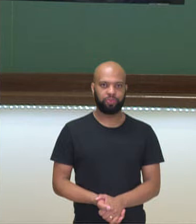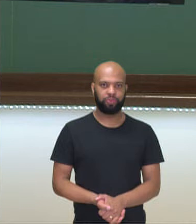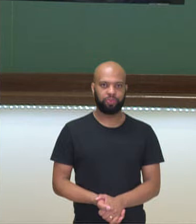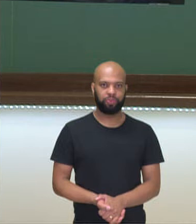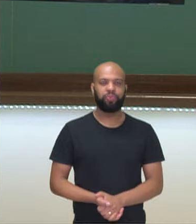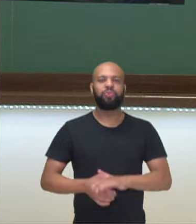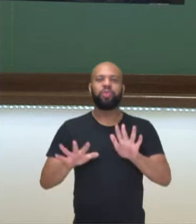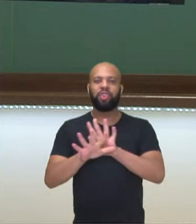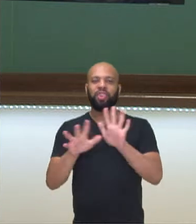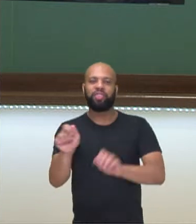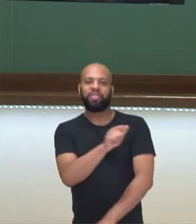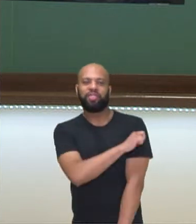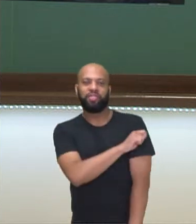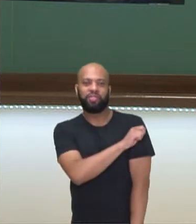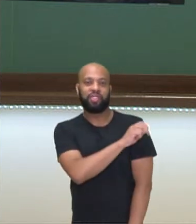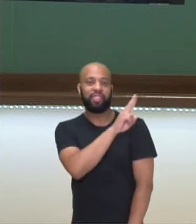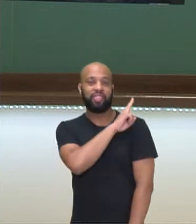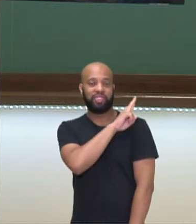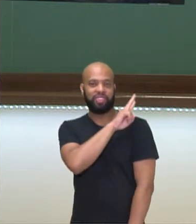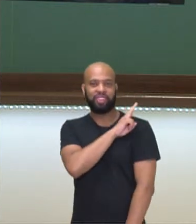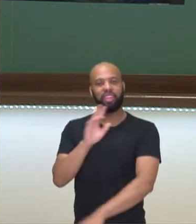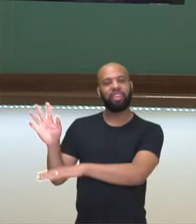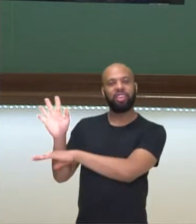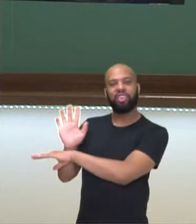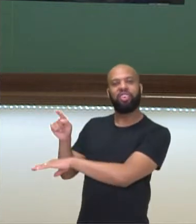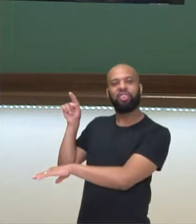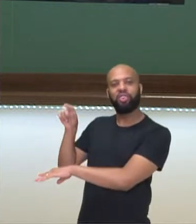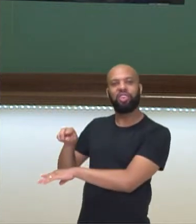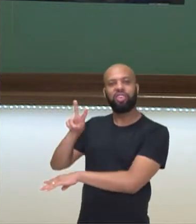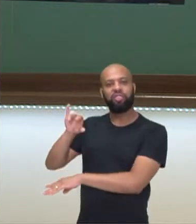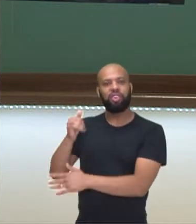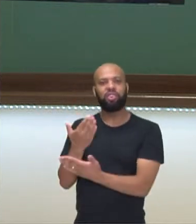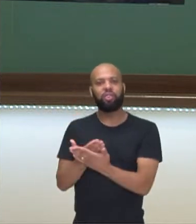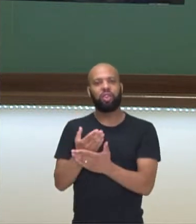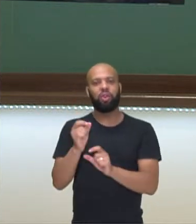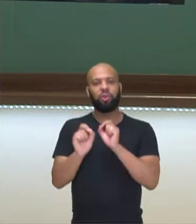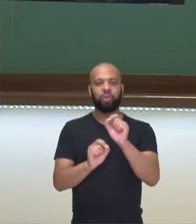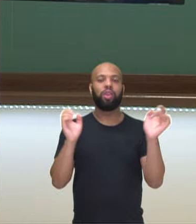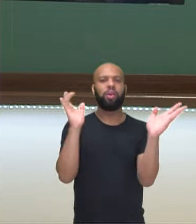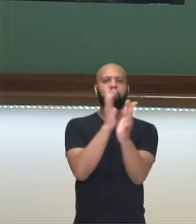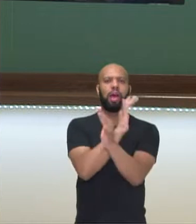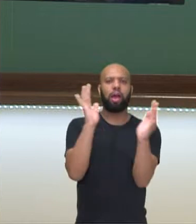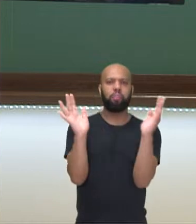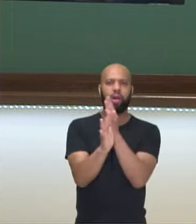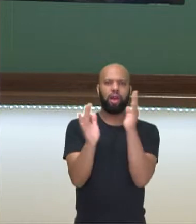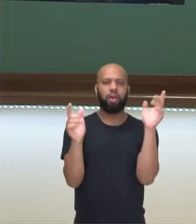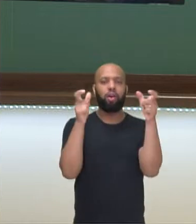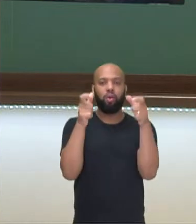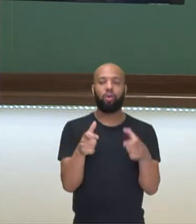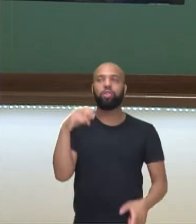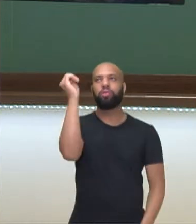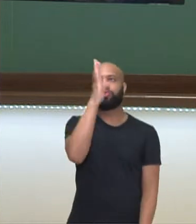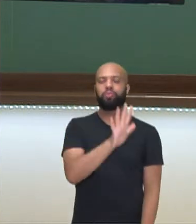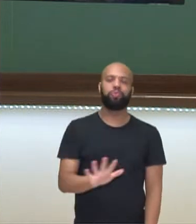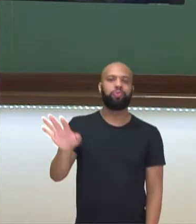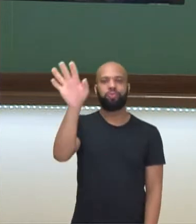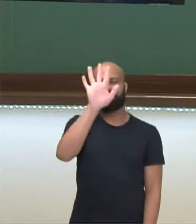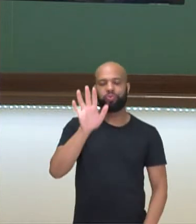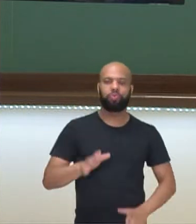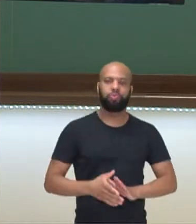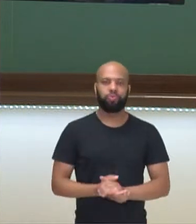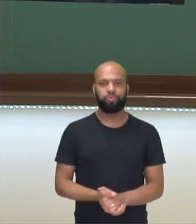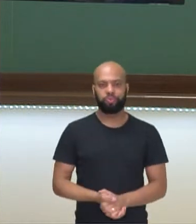Olá estudantes da segunda série do Ensino Médio. Neste vídeo vamos falar sobre a urbanização